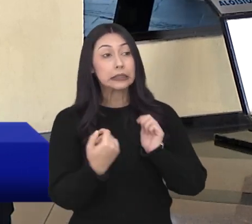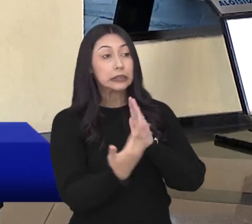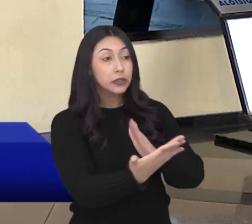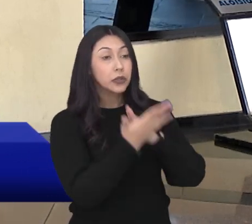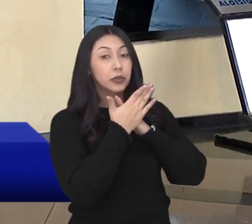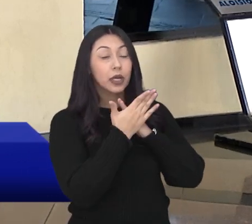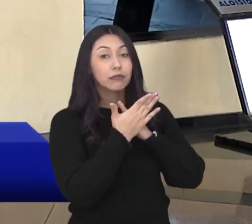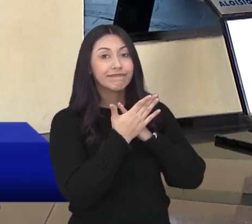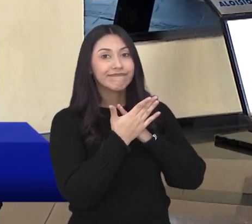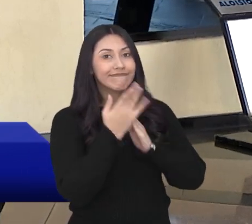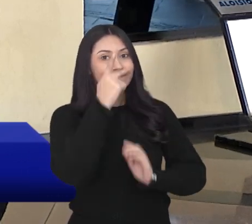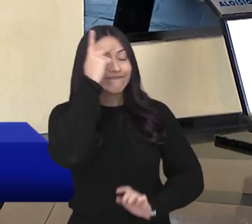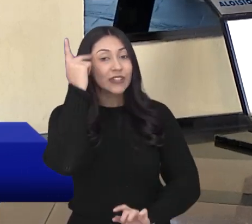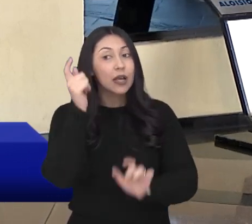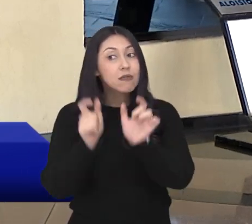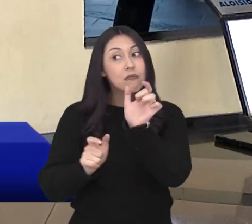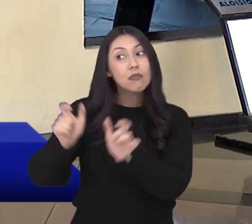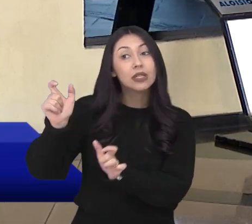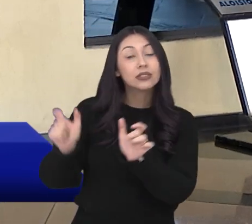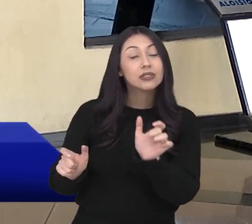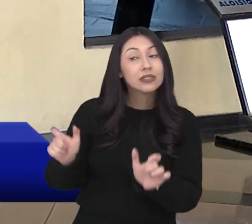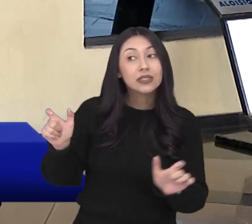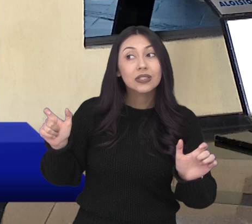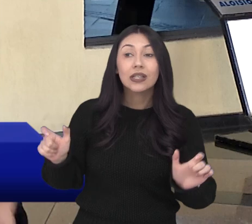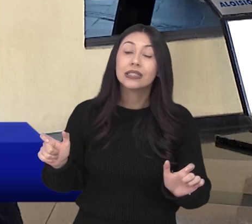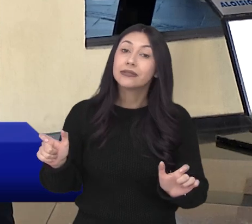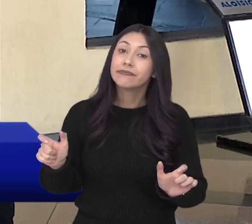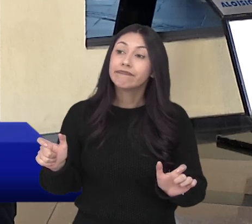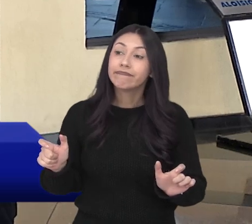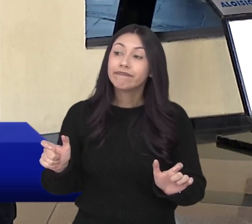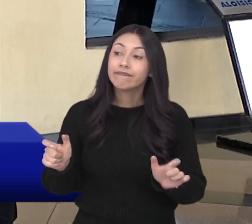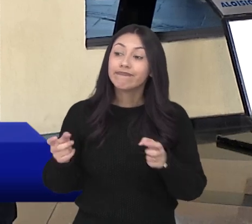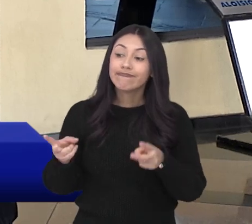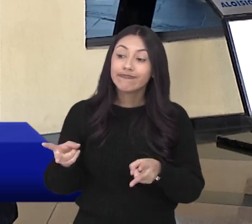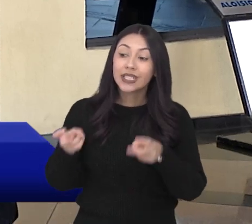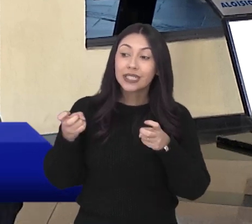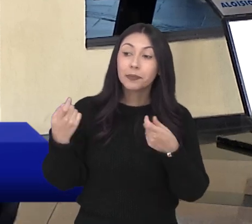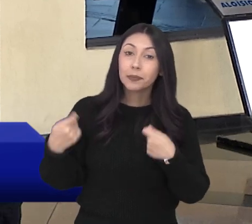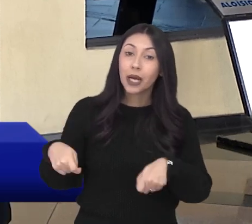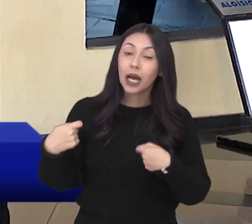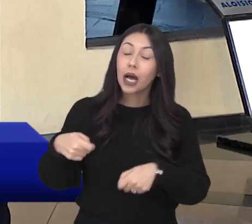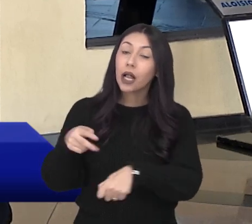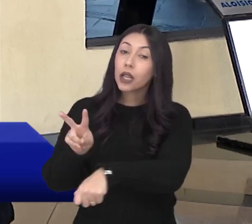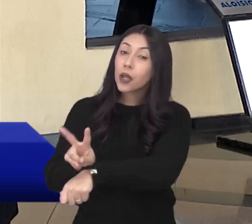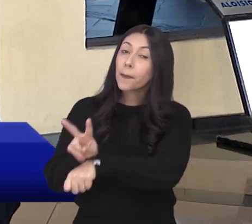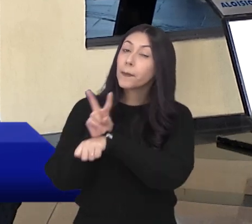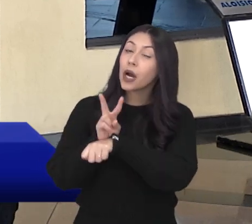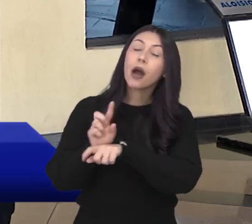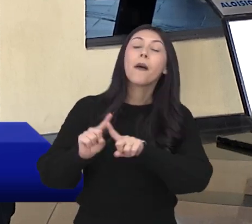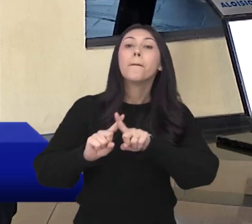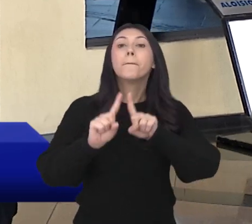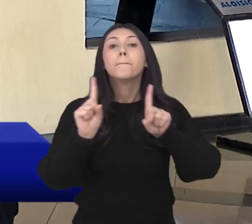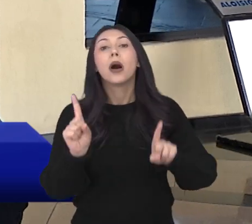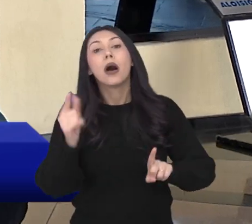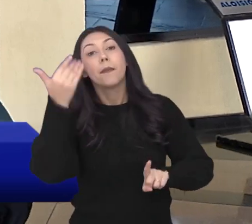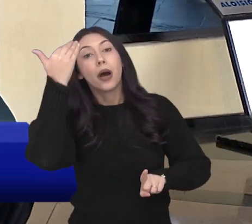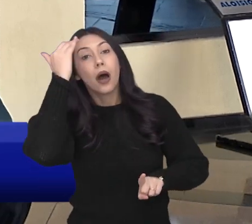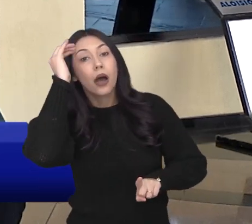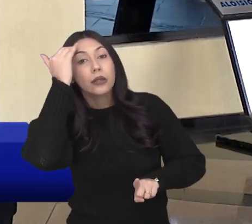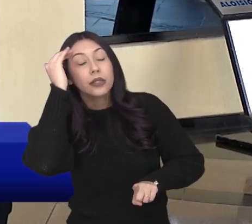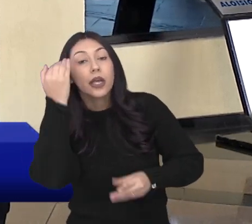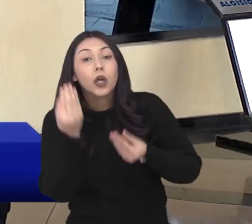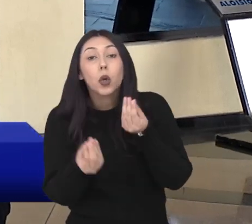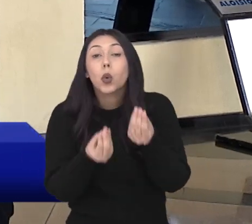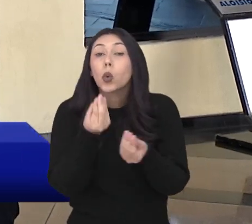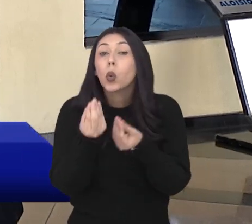pessoas acabam procurando uma saída e muita gente encontra nessa saída, né, havia a possibilidade ali do empréstimo. Mas para